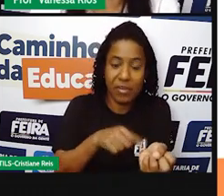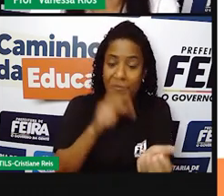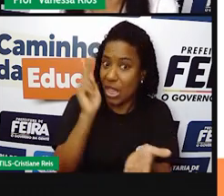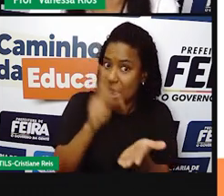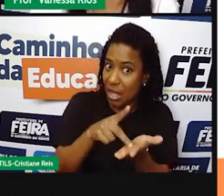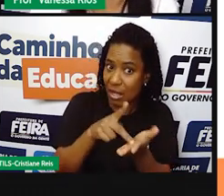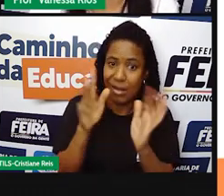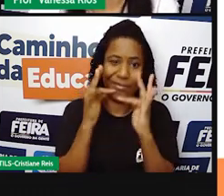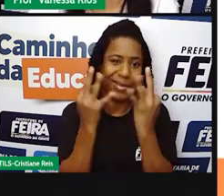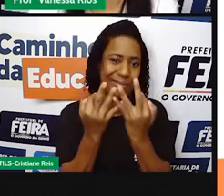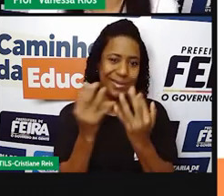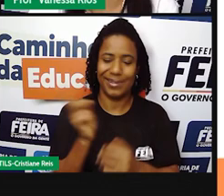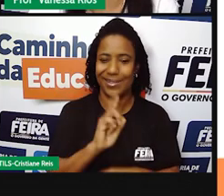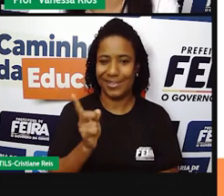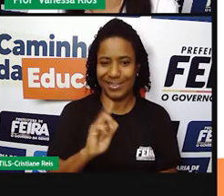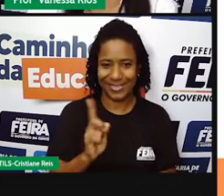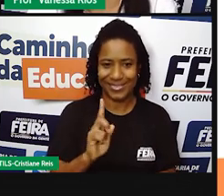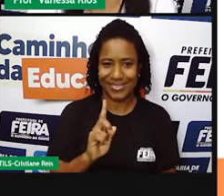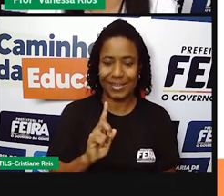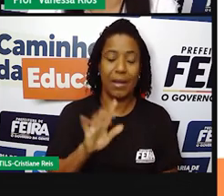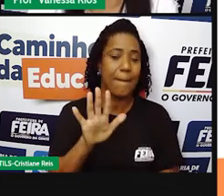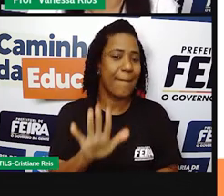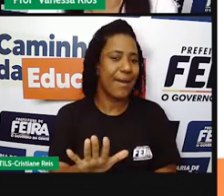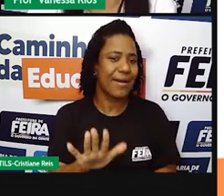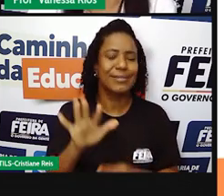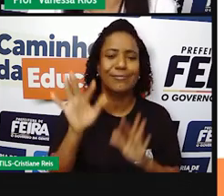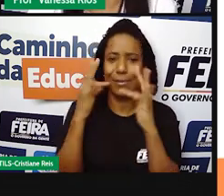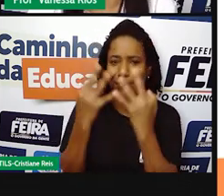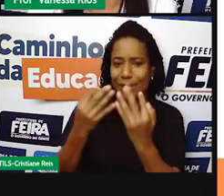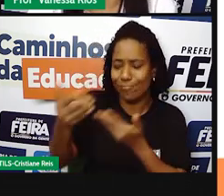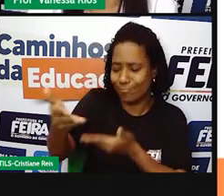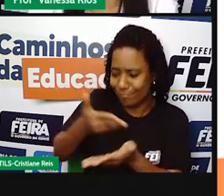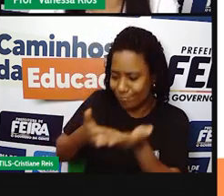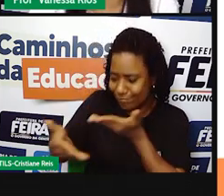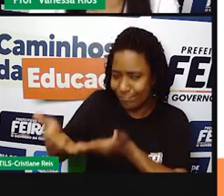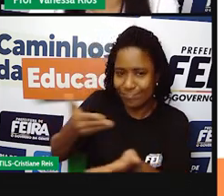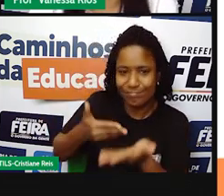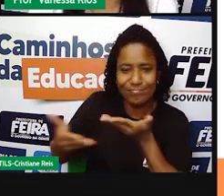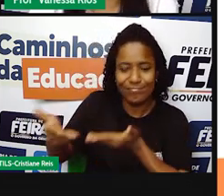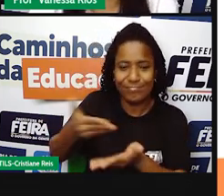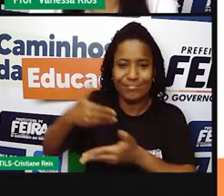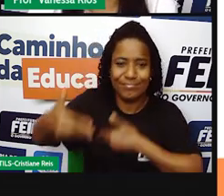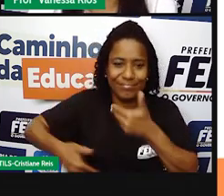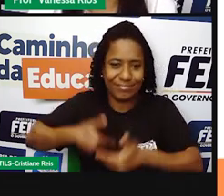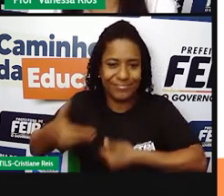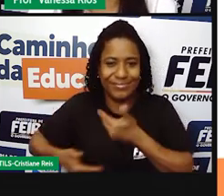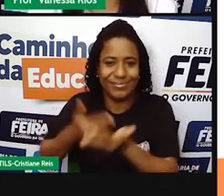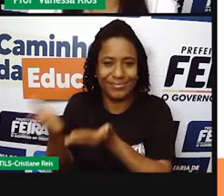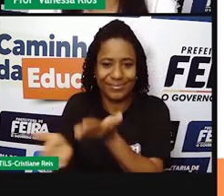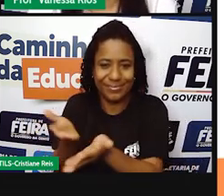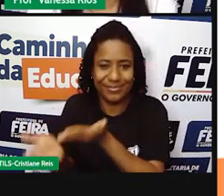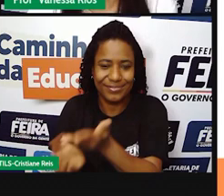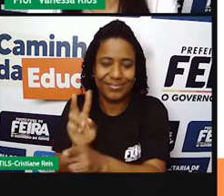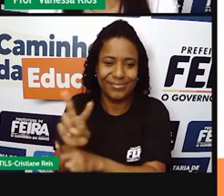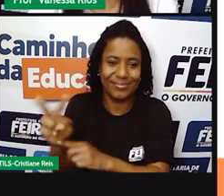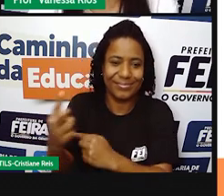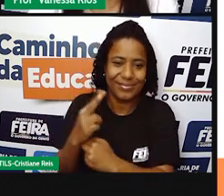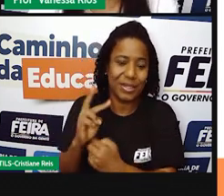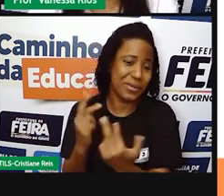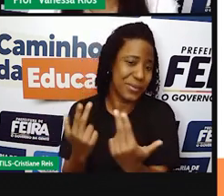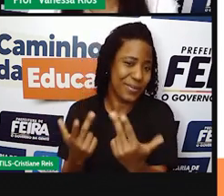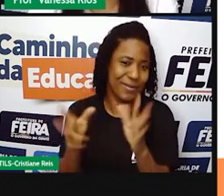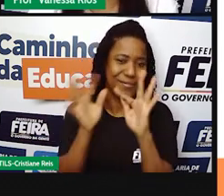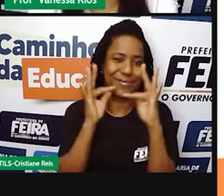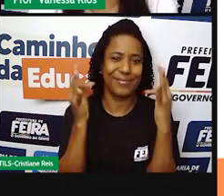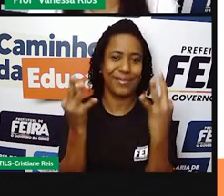parentes de fato. Mas que convivem, se entendem, se respeitam, se tratam como familiares. É um dado